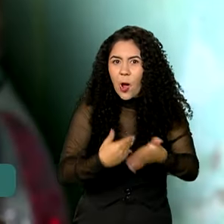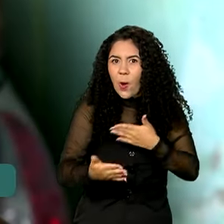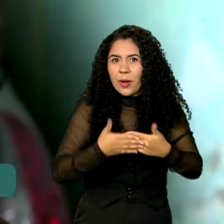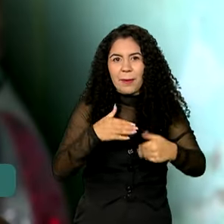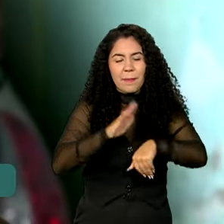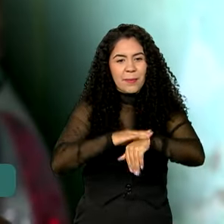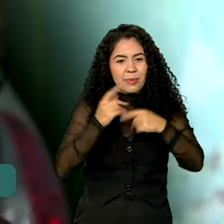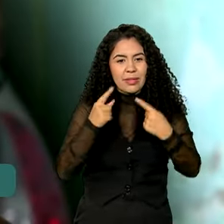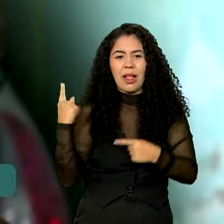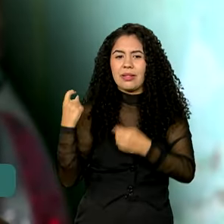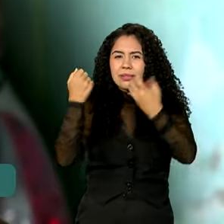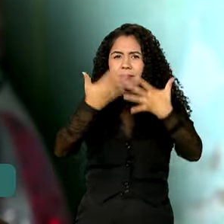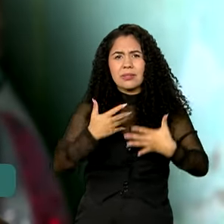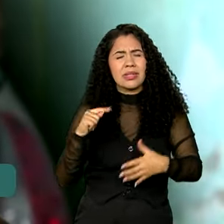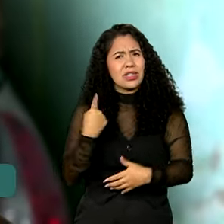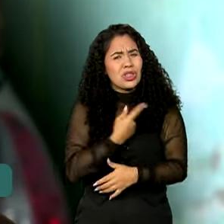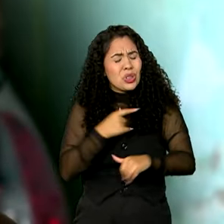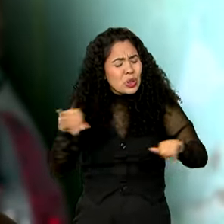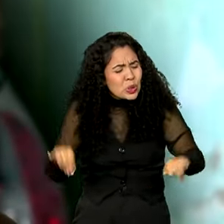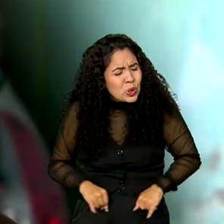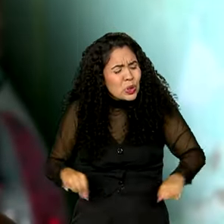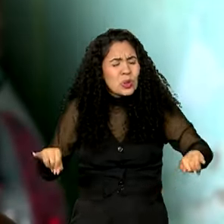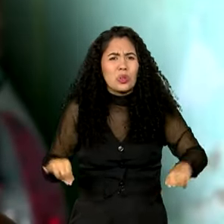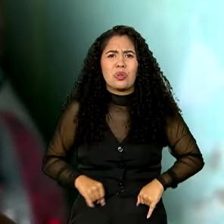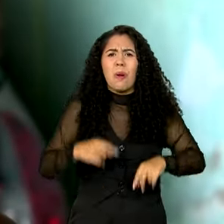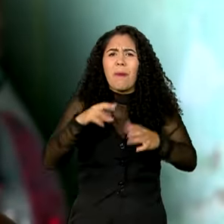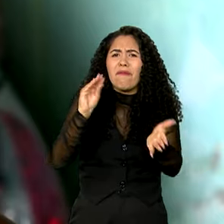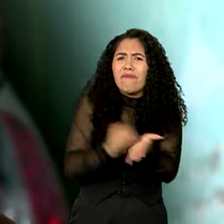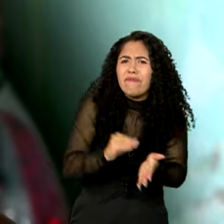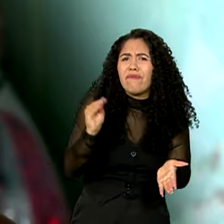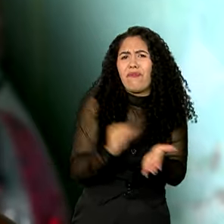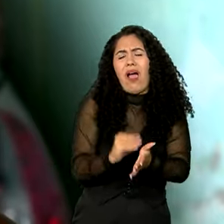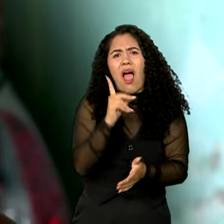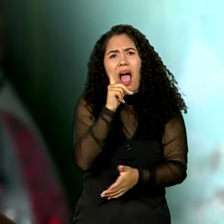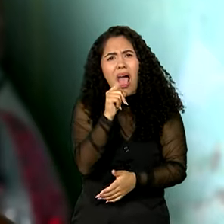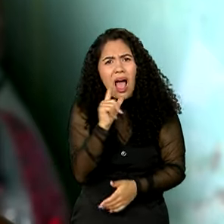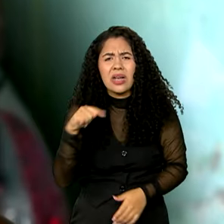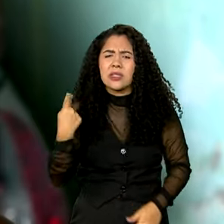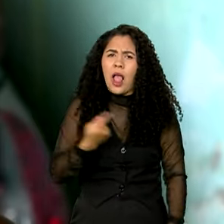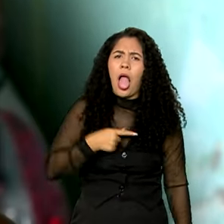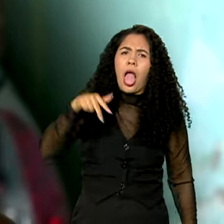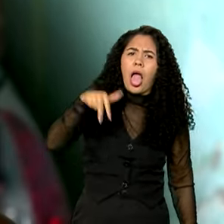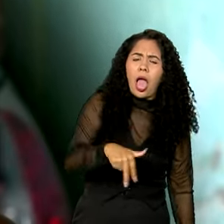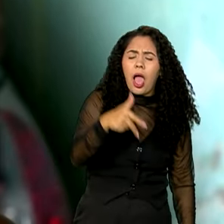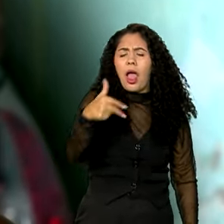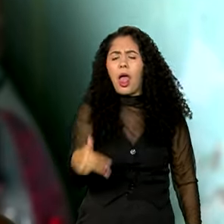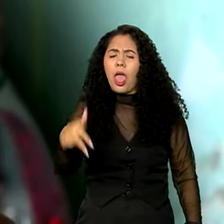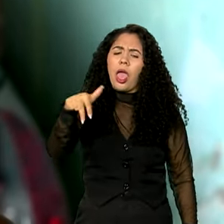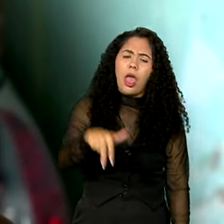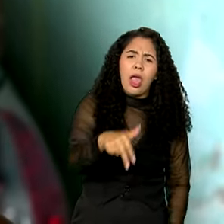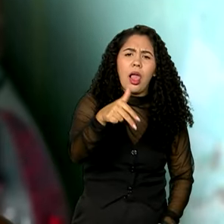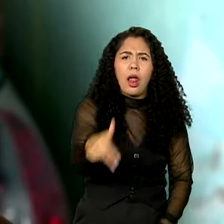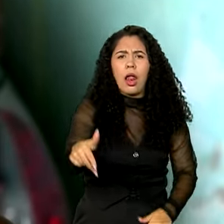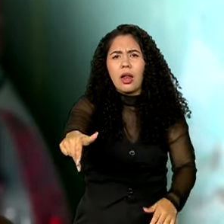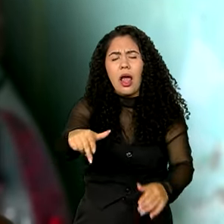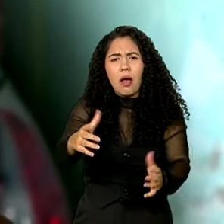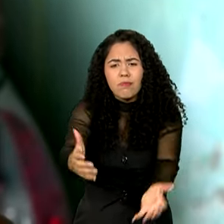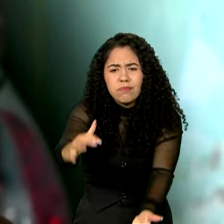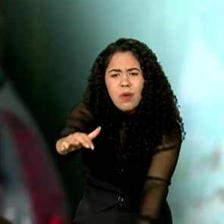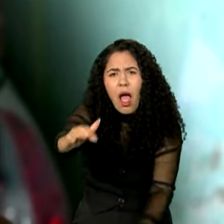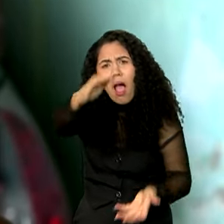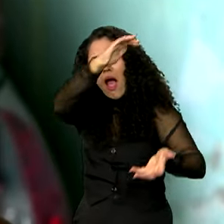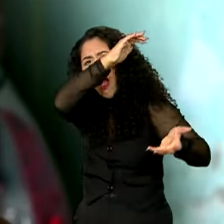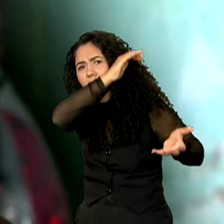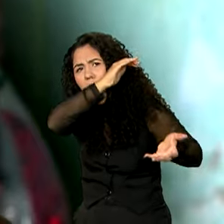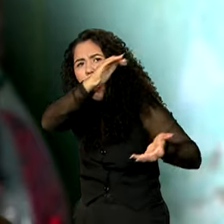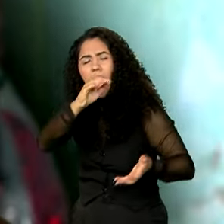A gente sofreu muito com a água, a gente andava legos para ir buscar água e agora a água está passando aqui na porta da